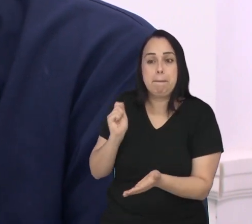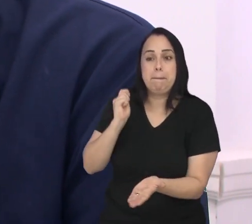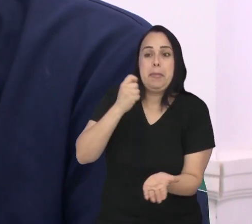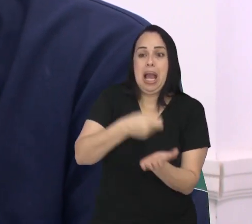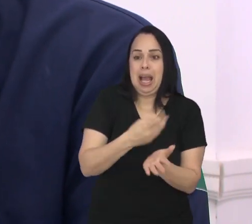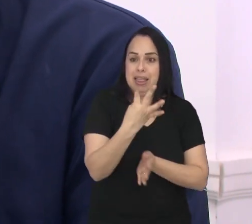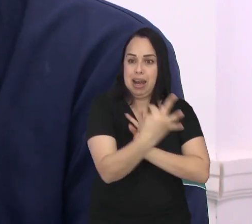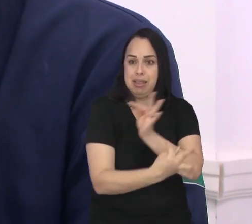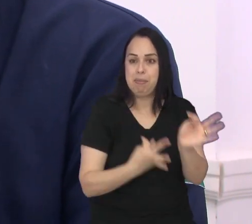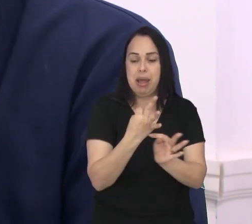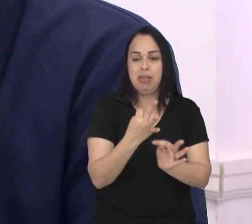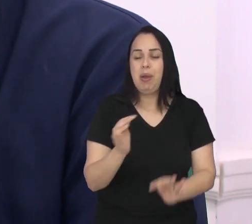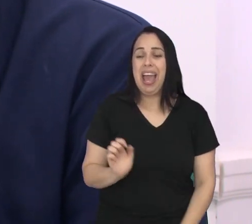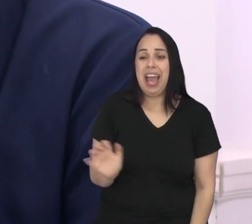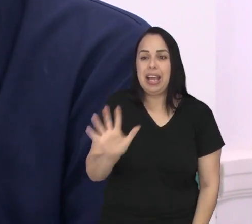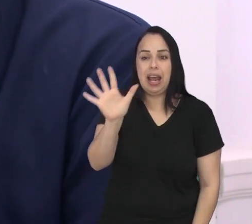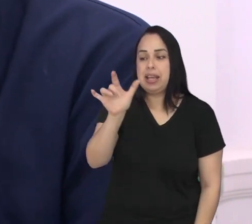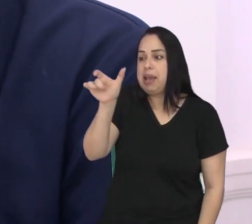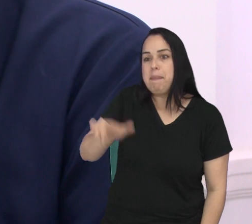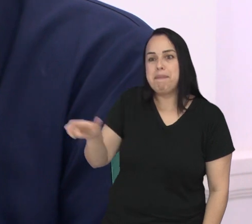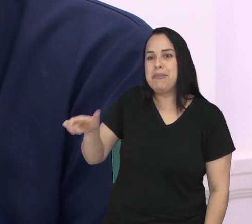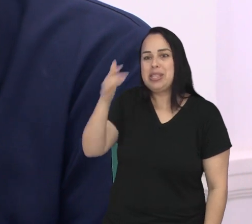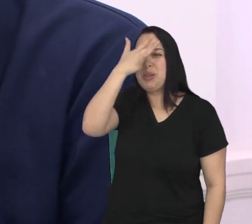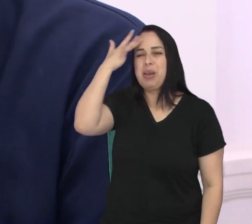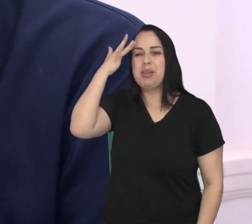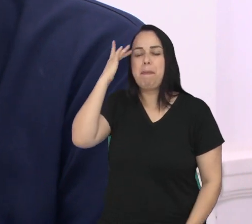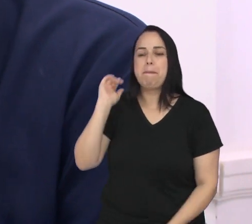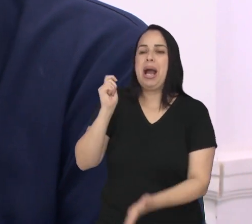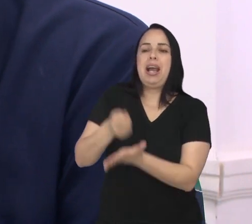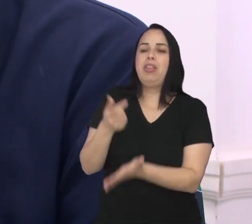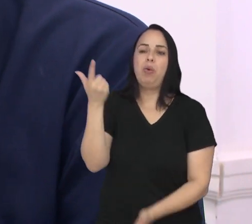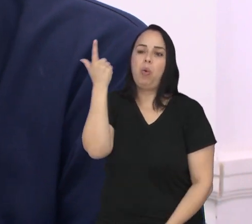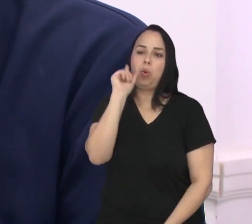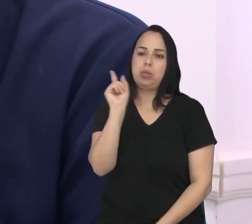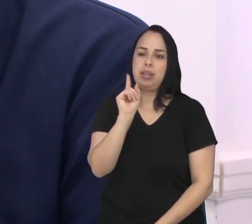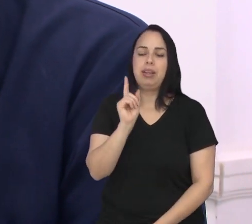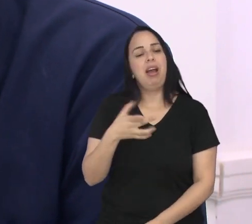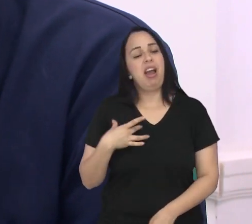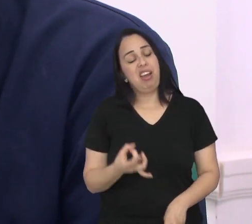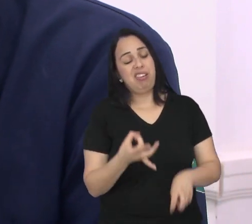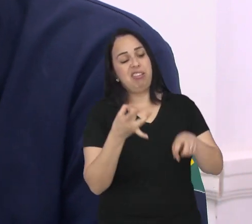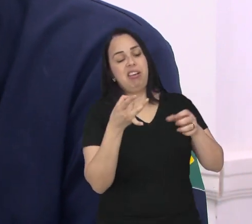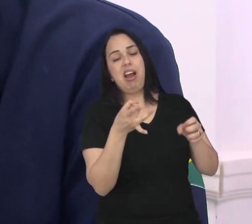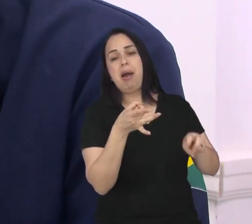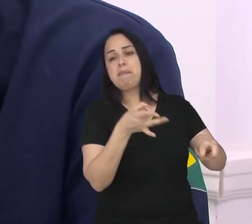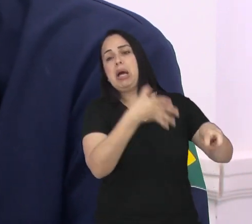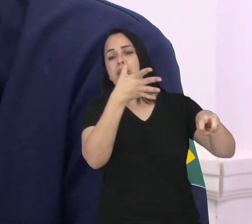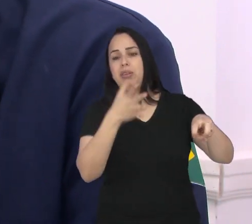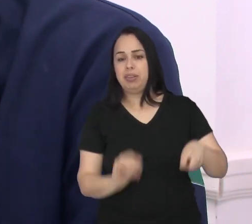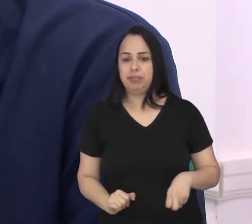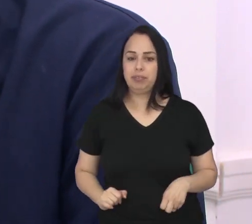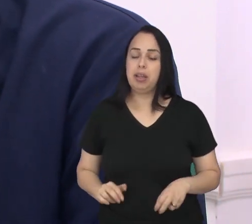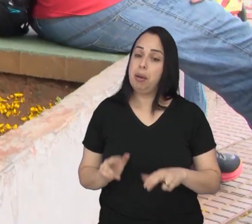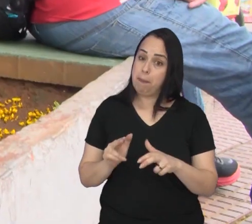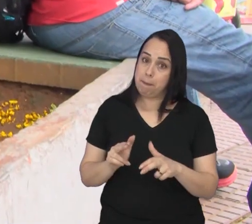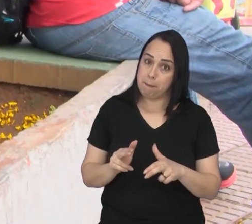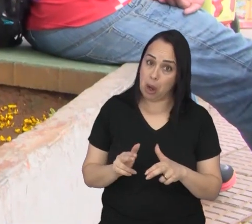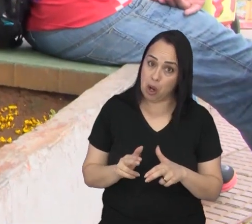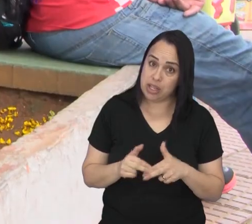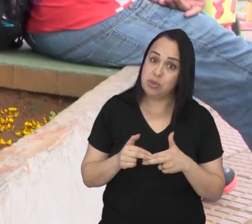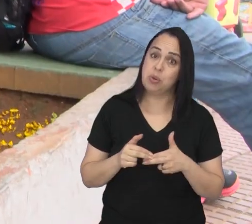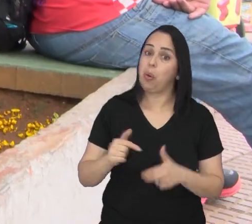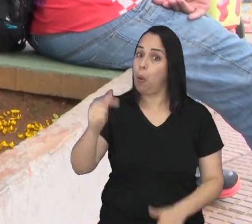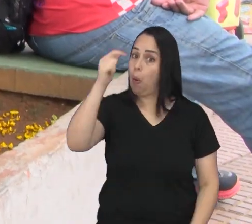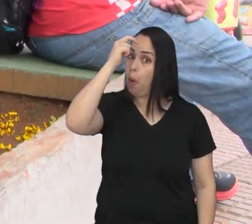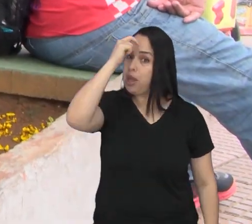alto e essa pessoa não consegue tratar desse problema. Então esses animais vão para a rua também por esse motivo. E por